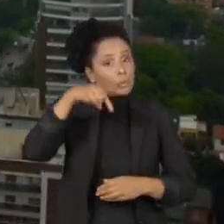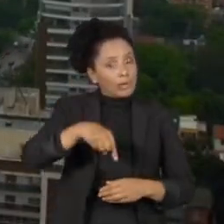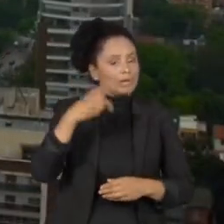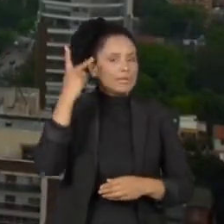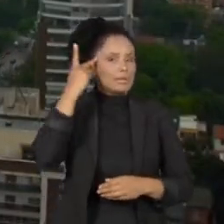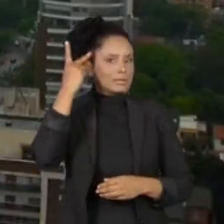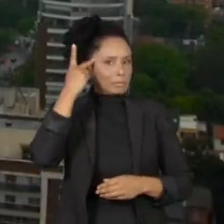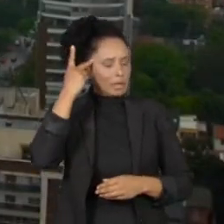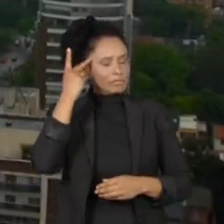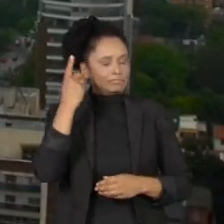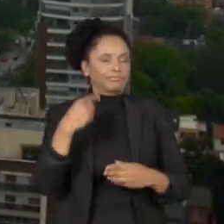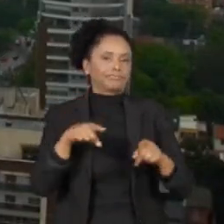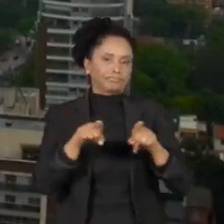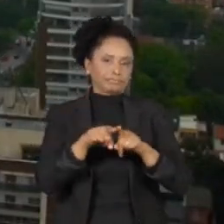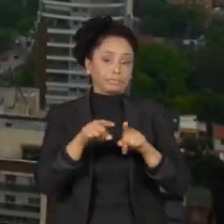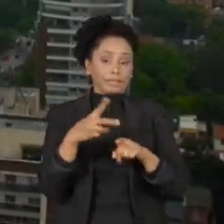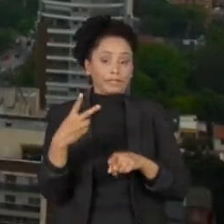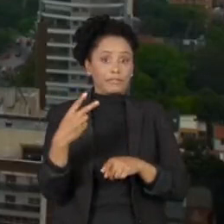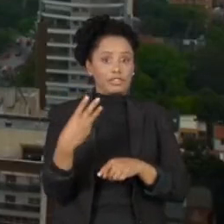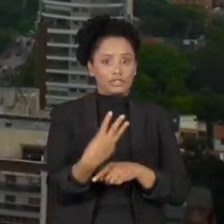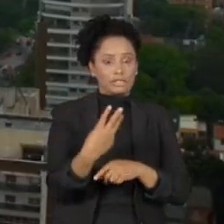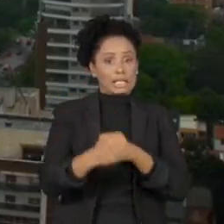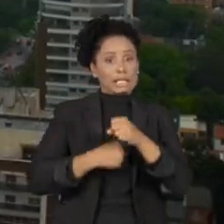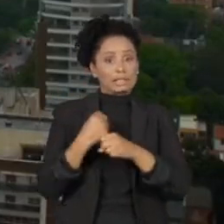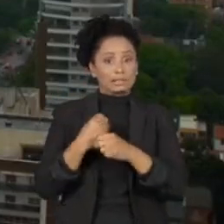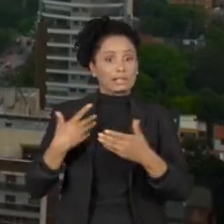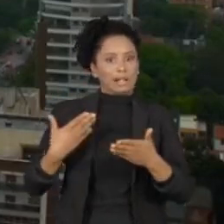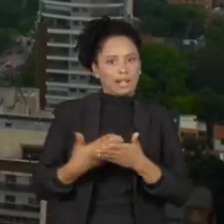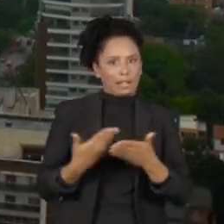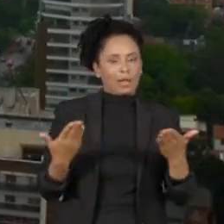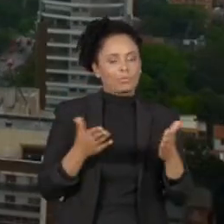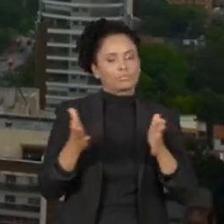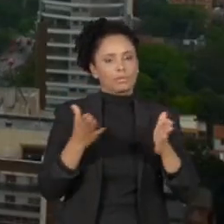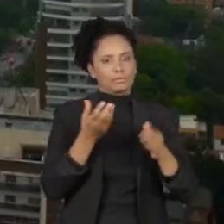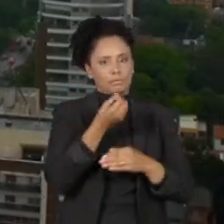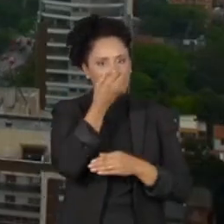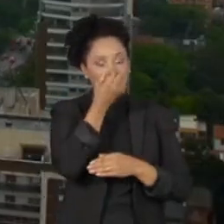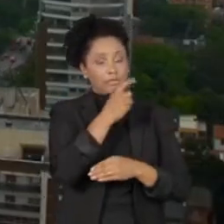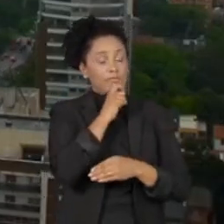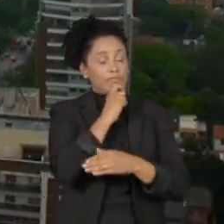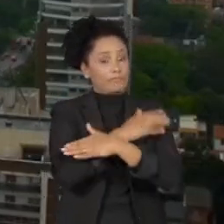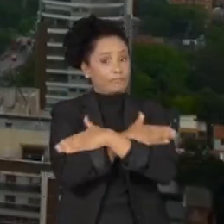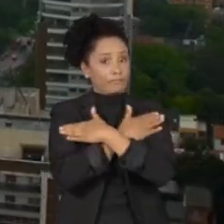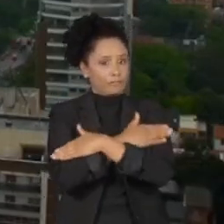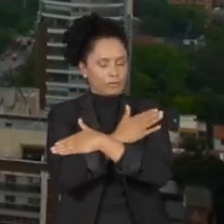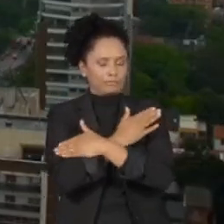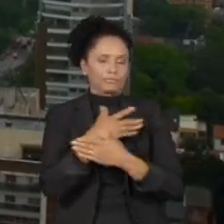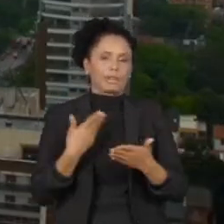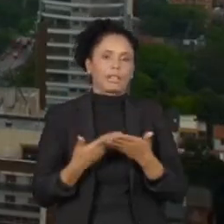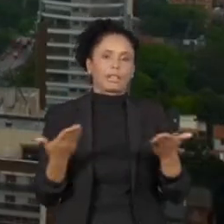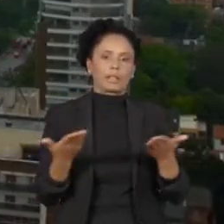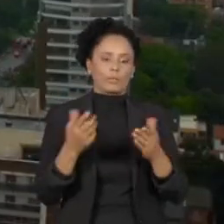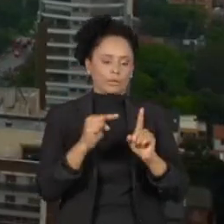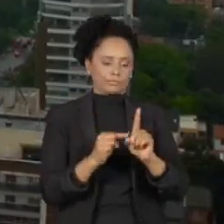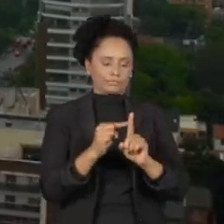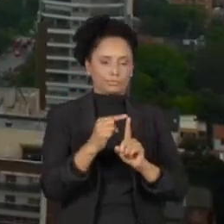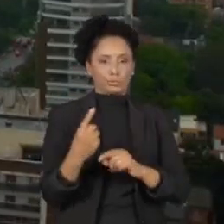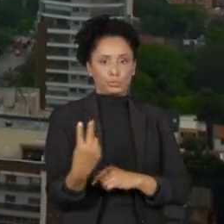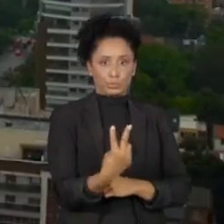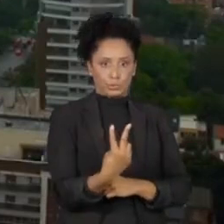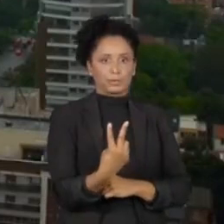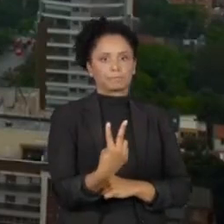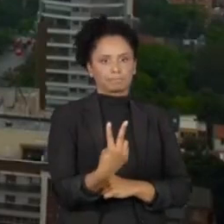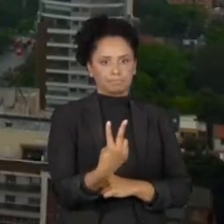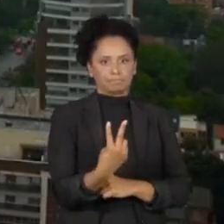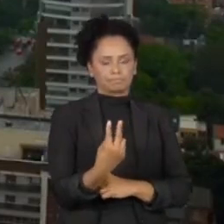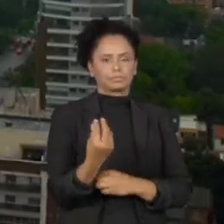23 anos, isso segundo o Instituto Nacional de Meteorologia. Nesse momento, os termômetros registram 12 graus.